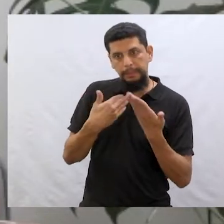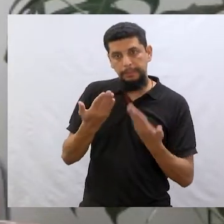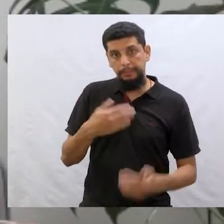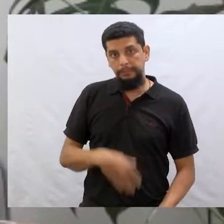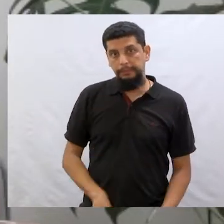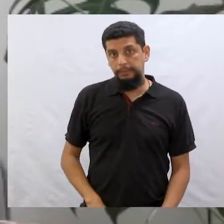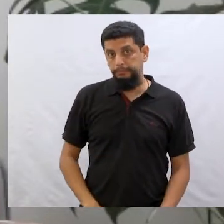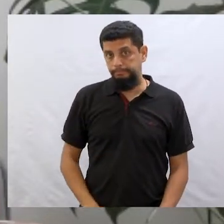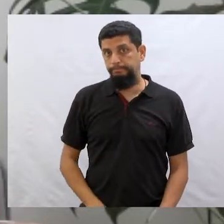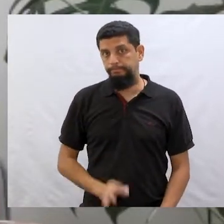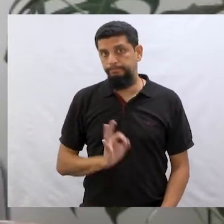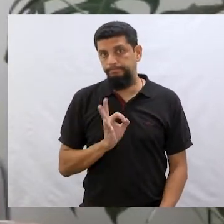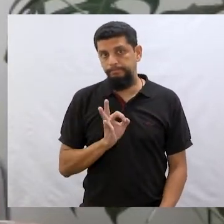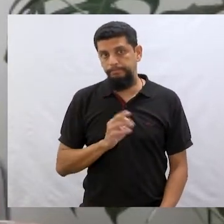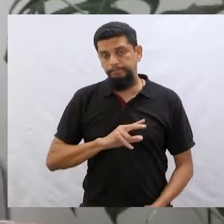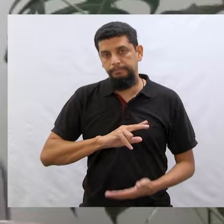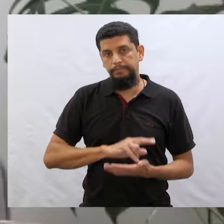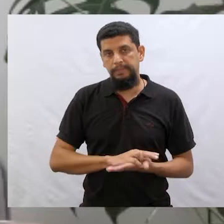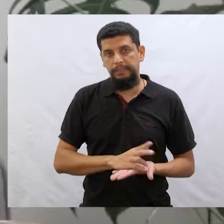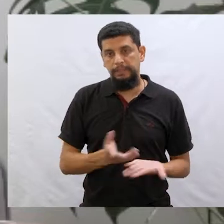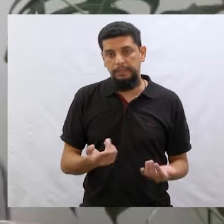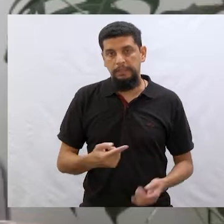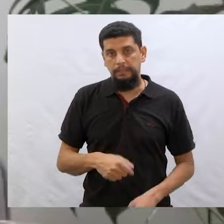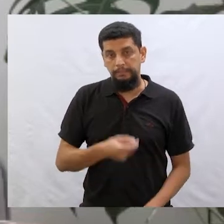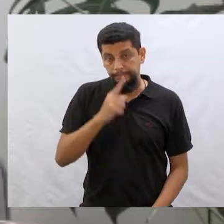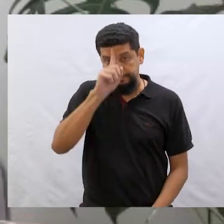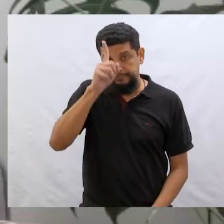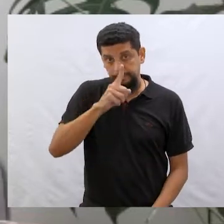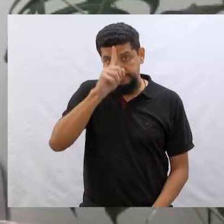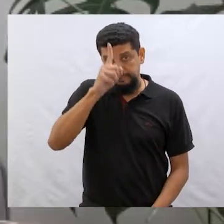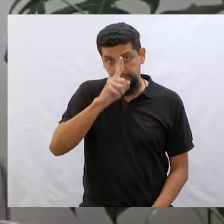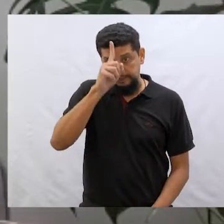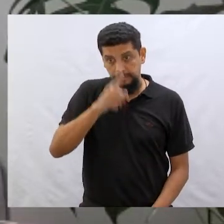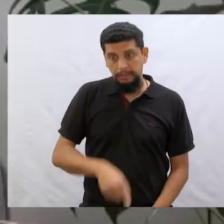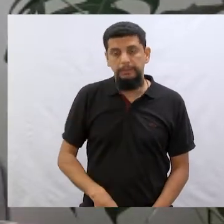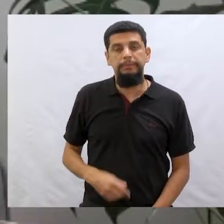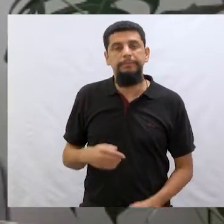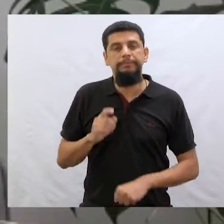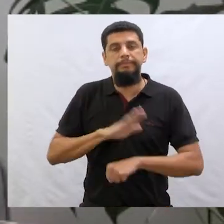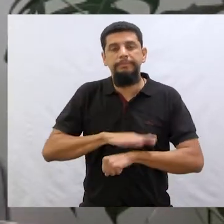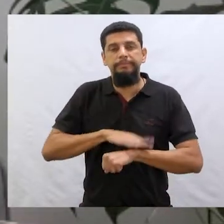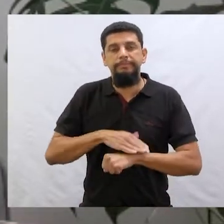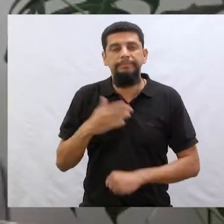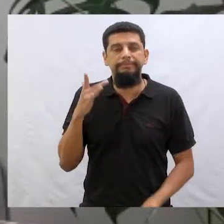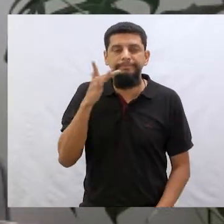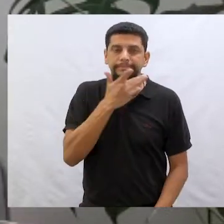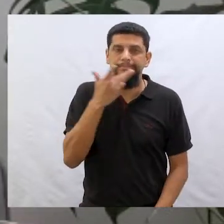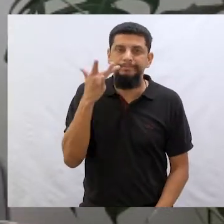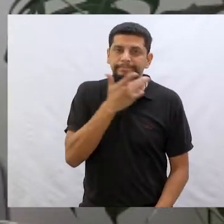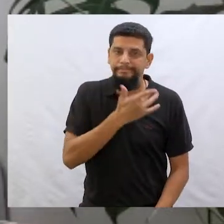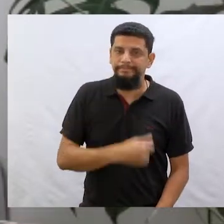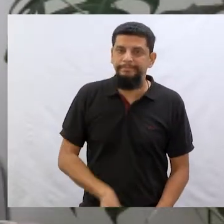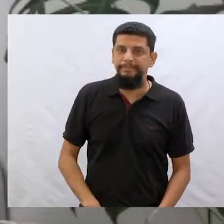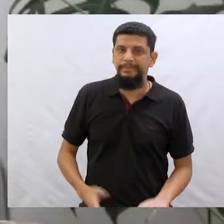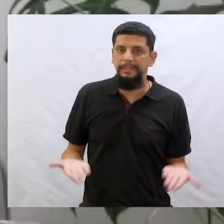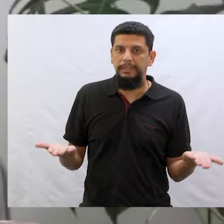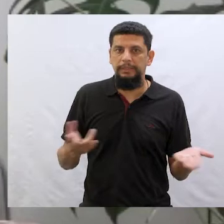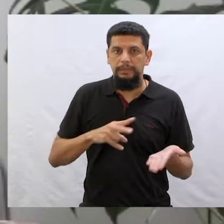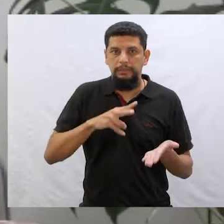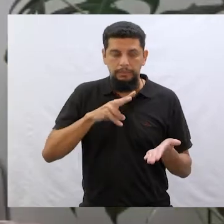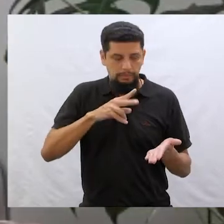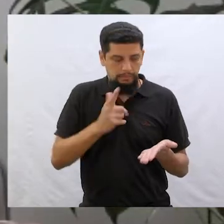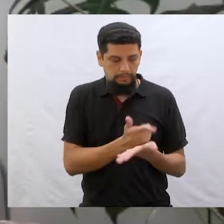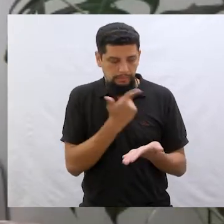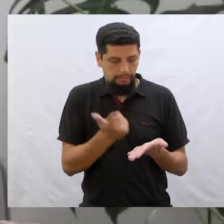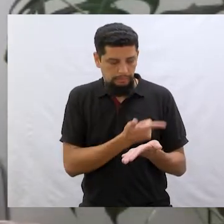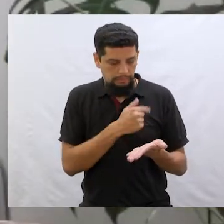na hora de argumentar. E fora a imaginação, a criatividade. Tem que ser um momento gostoso, prazeroso. Então, os livros,